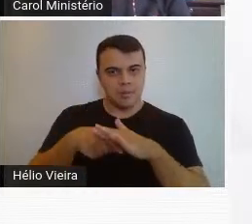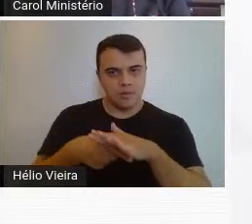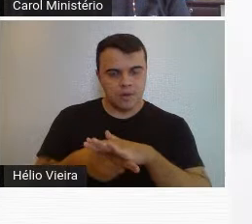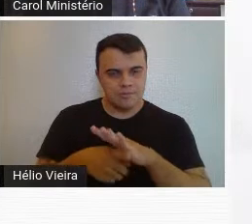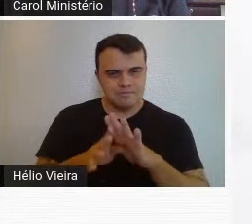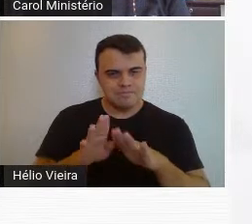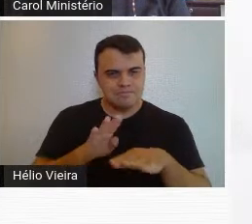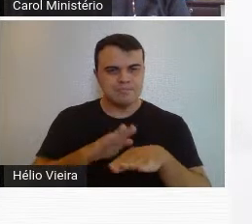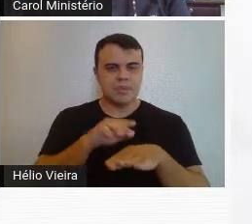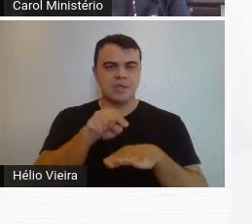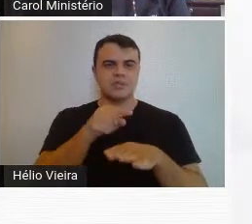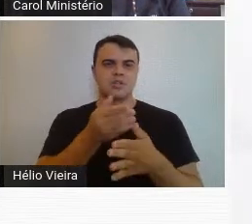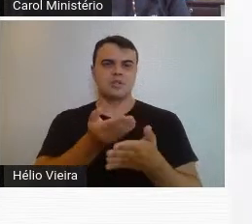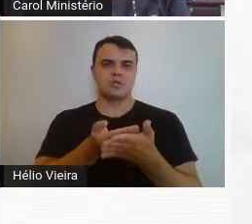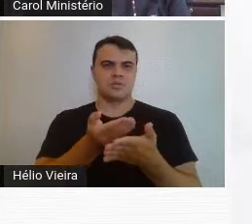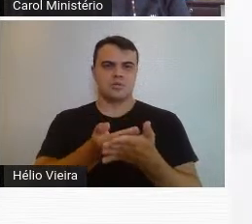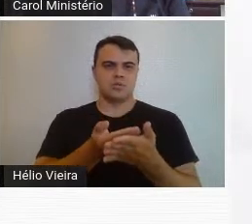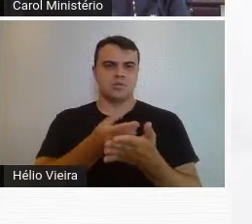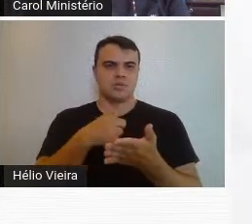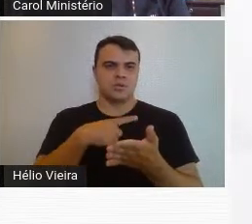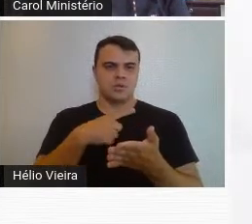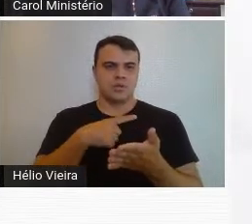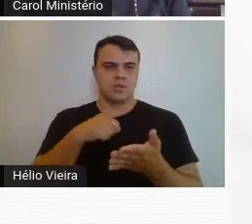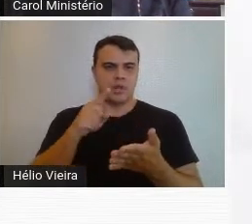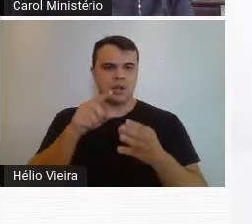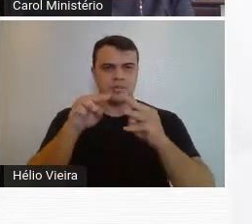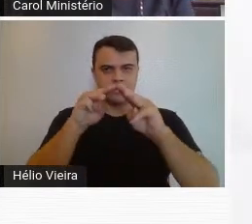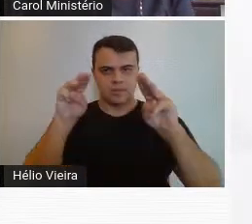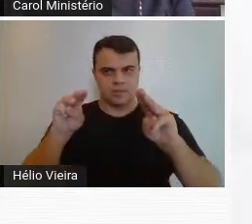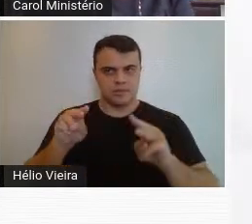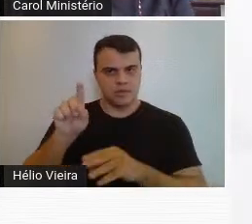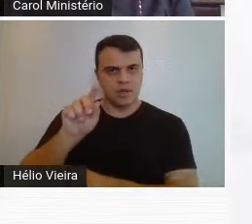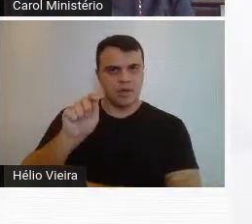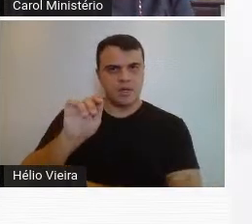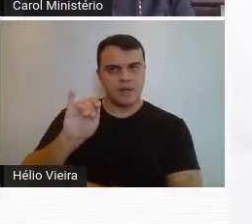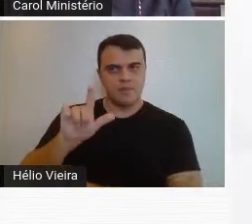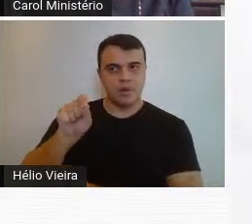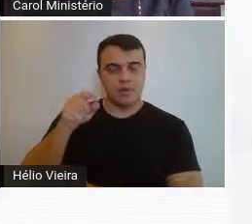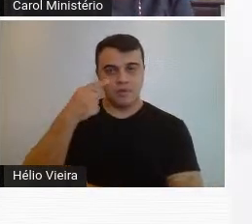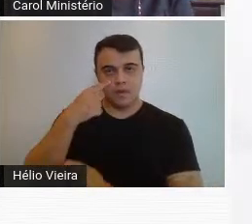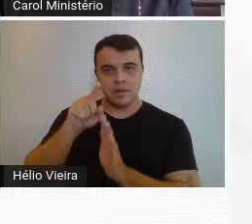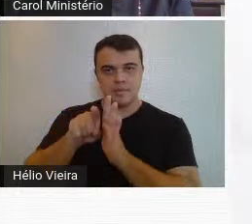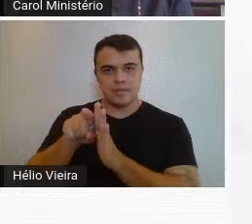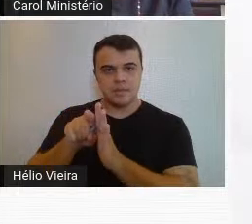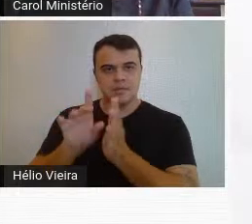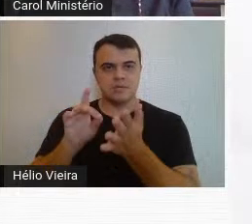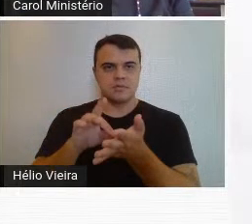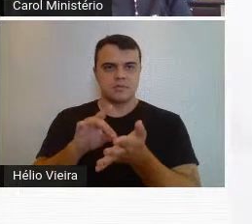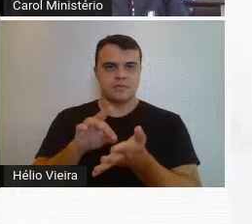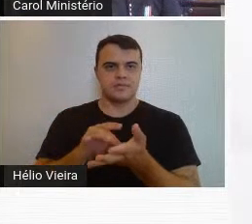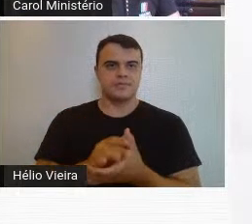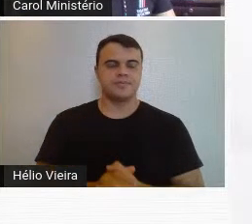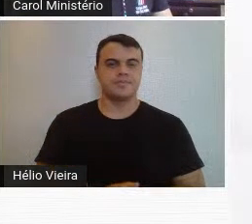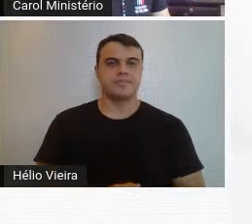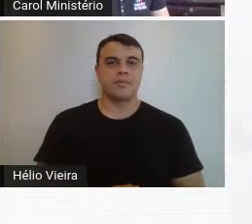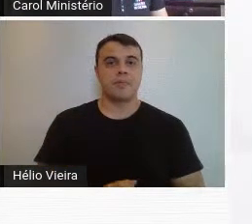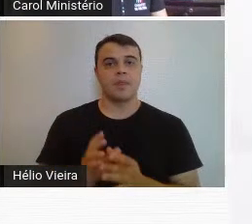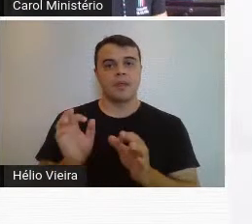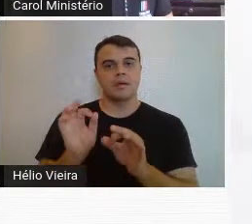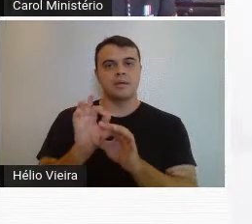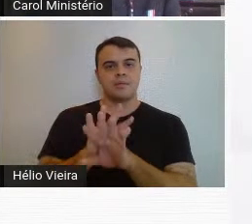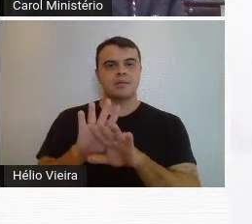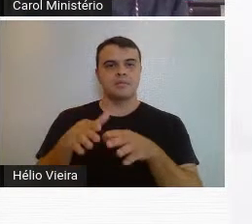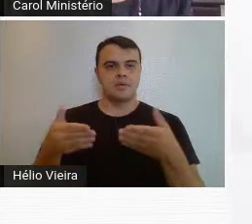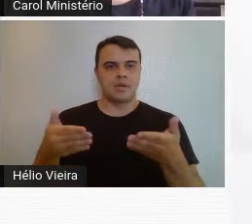mais do salão, está lá no Abir Barreto. É só ir lá e pesquisar que ele é sensacional. Para finalizar, então,